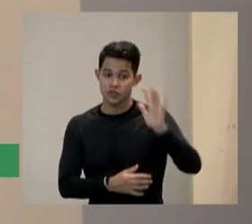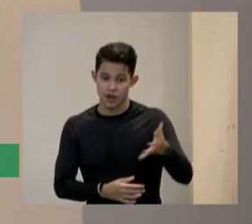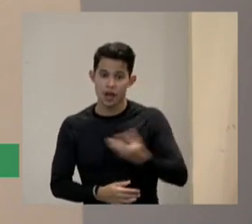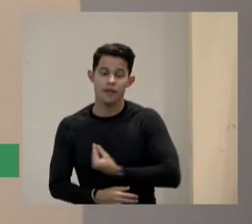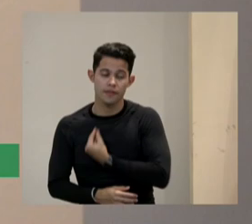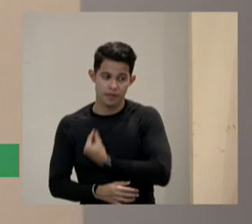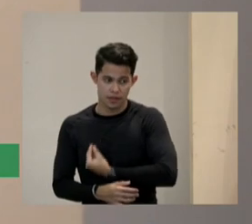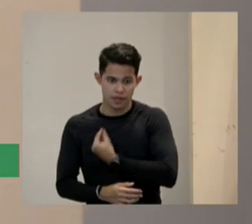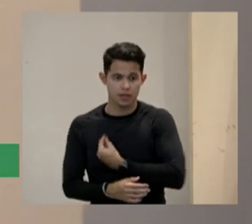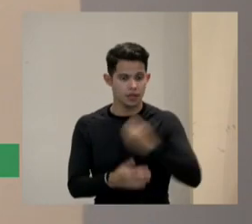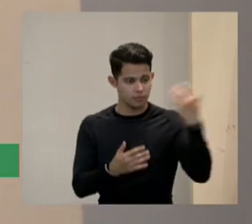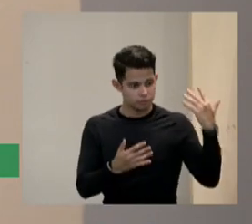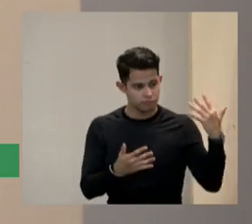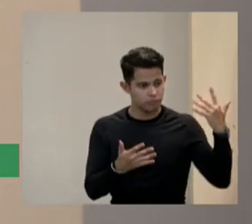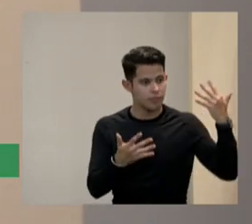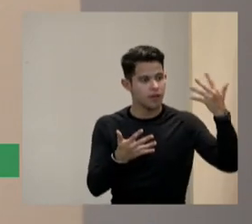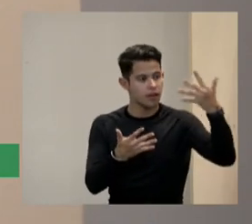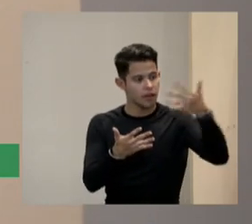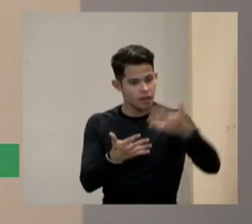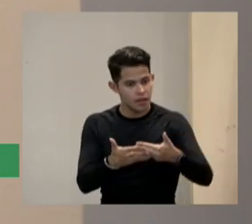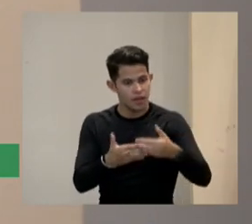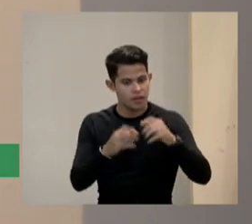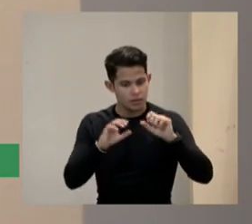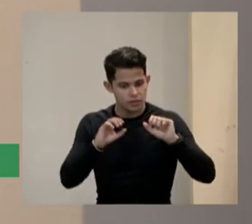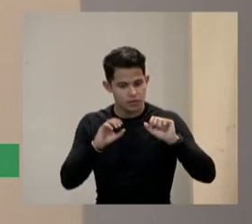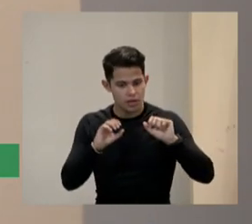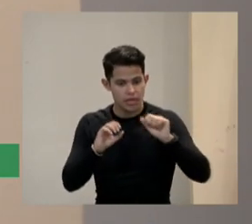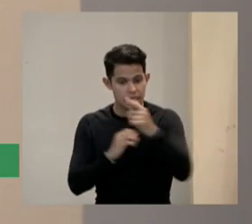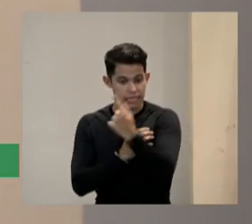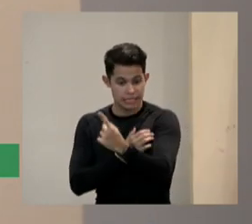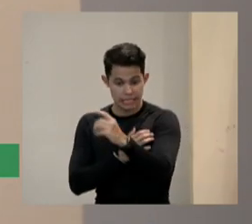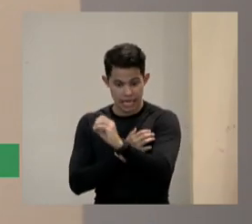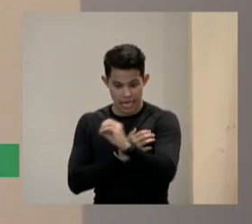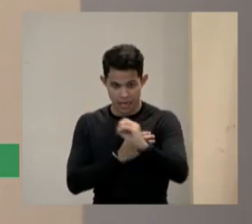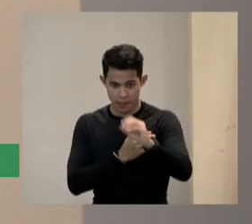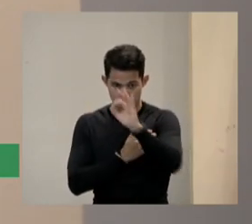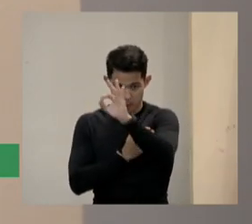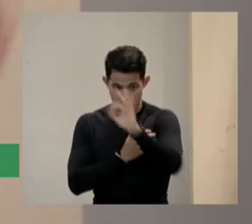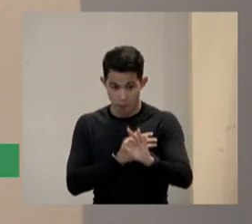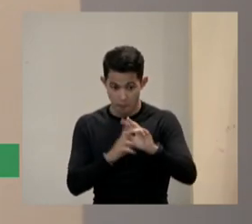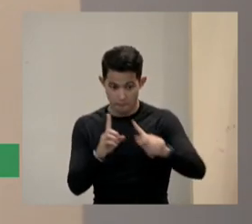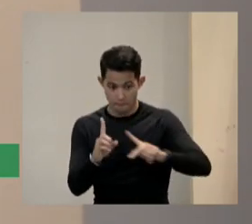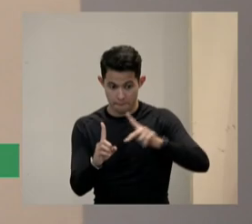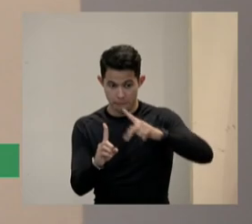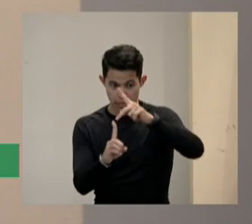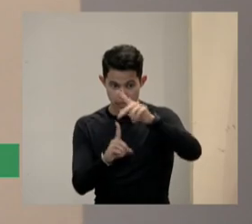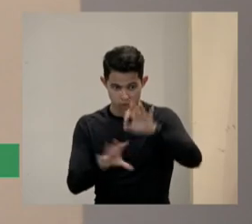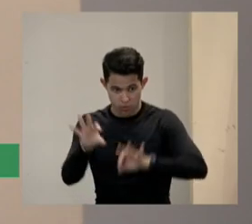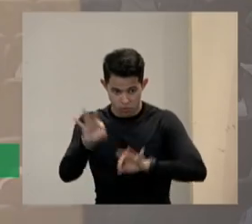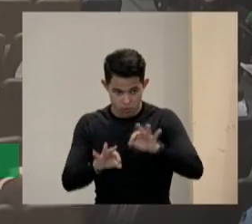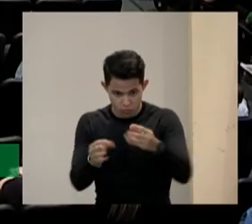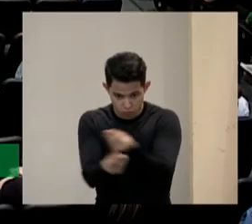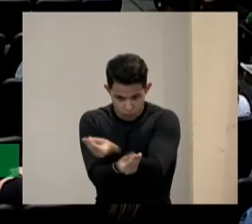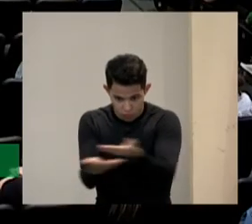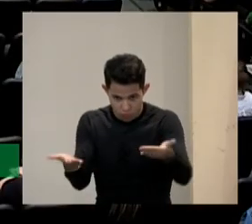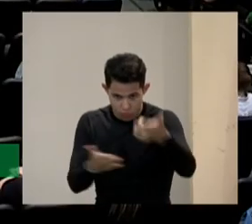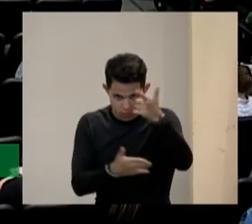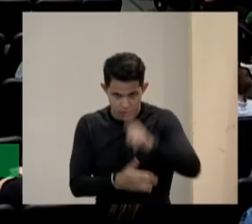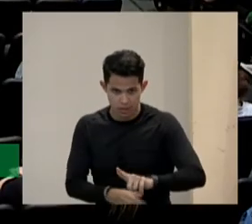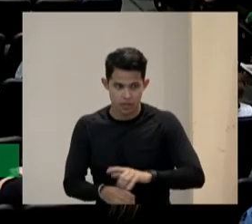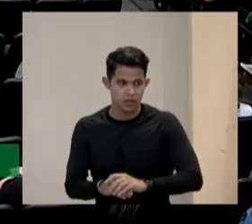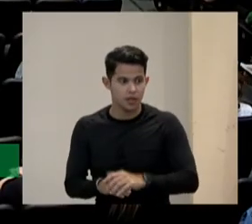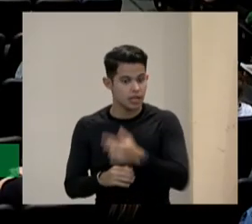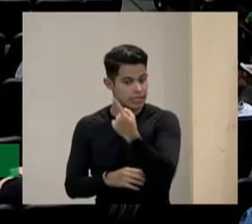demos 100% do plano planejado que levante a mão não usa